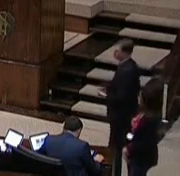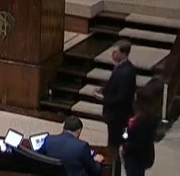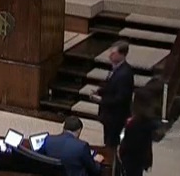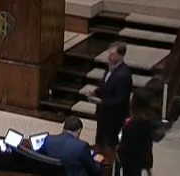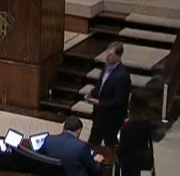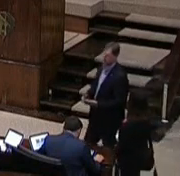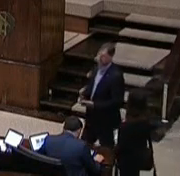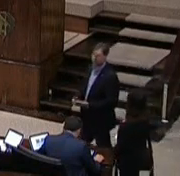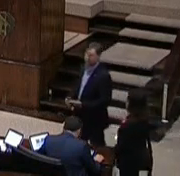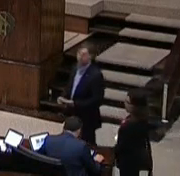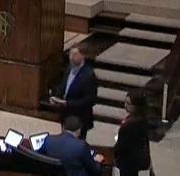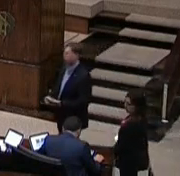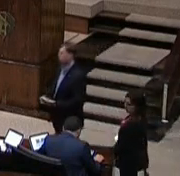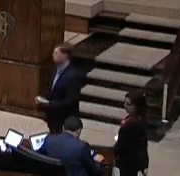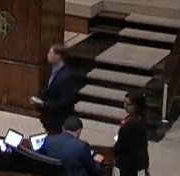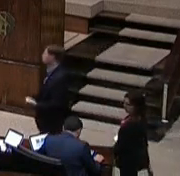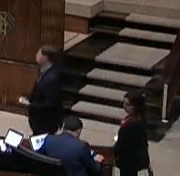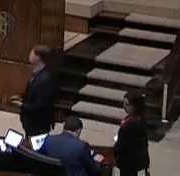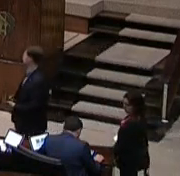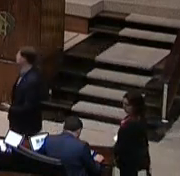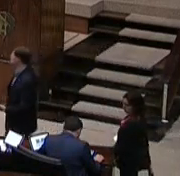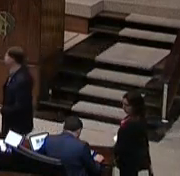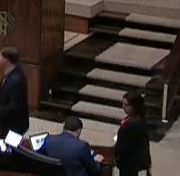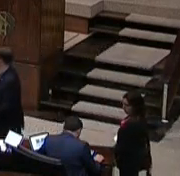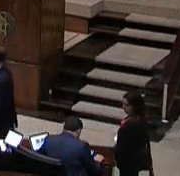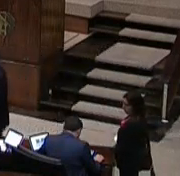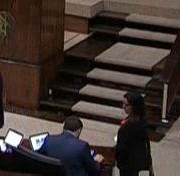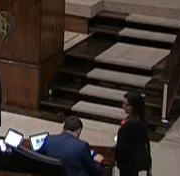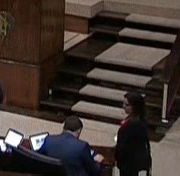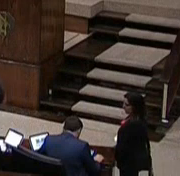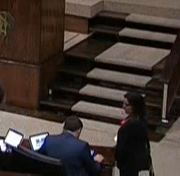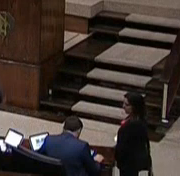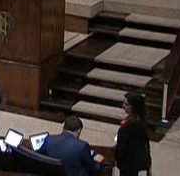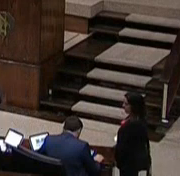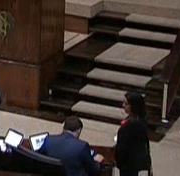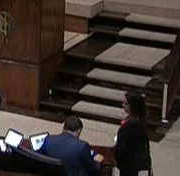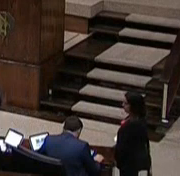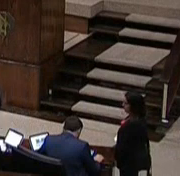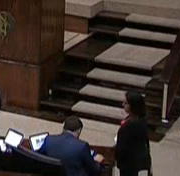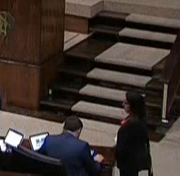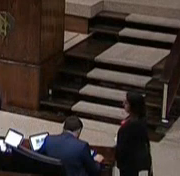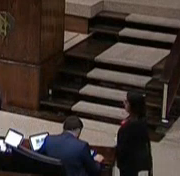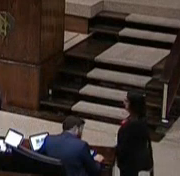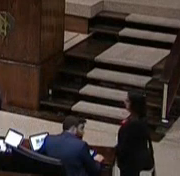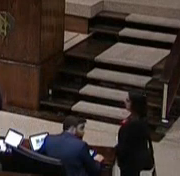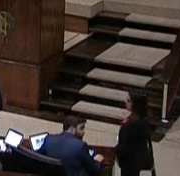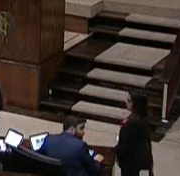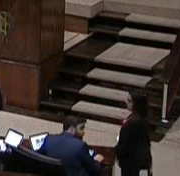e é um dos mais atuantes no Estado, um dos mais representativos. Tem atuado, inclusive,